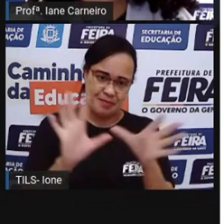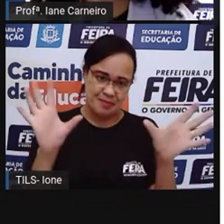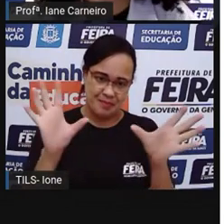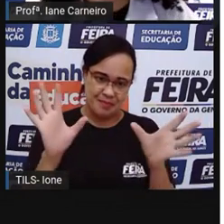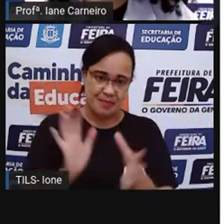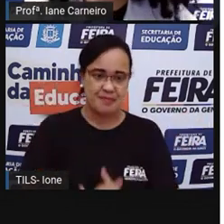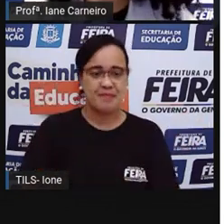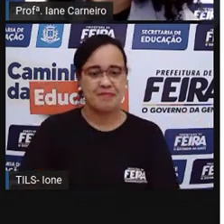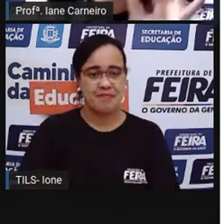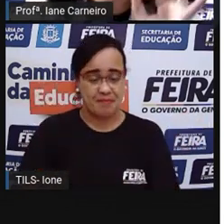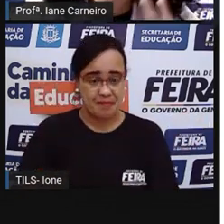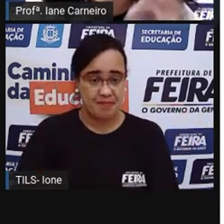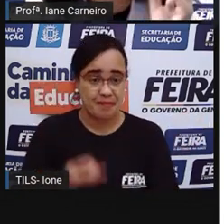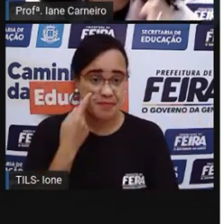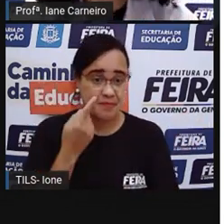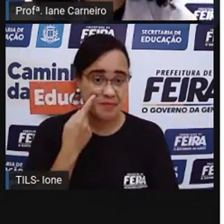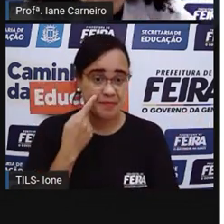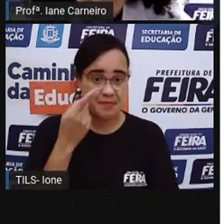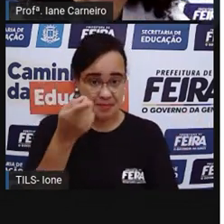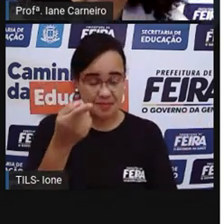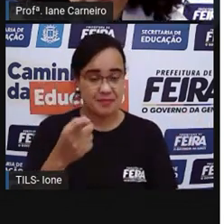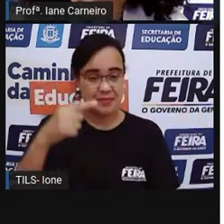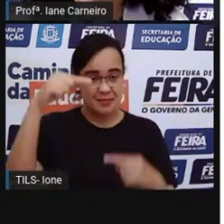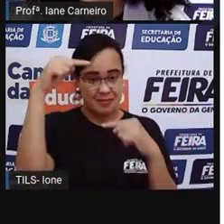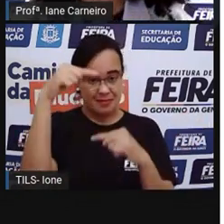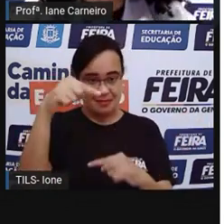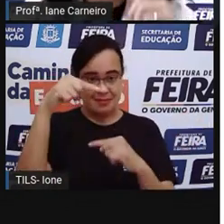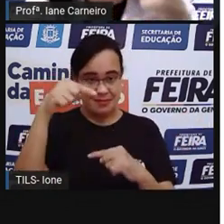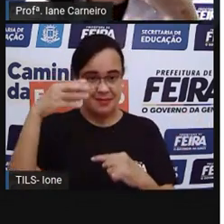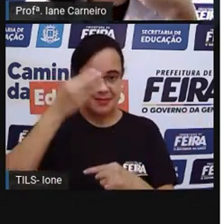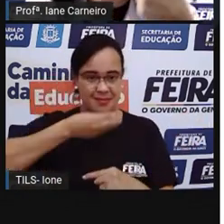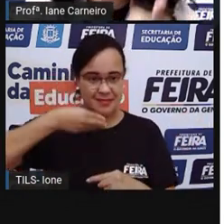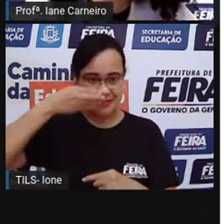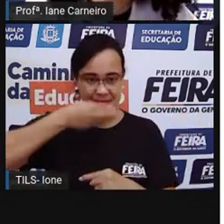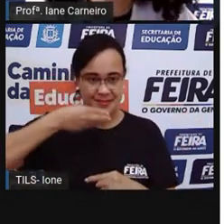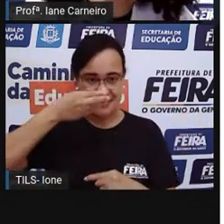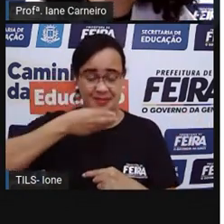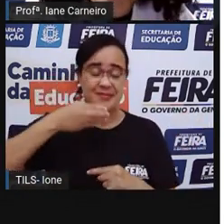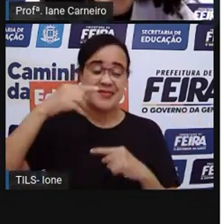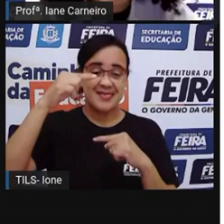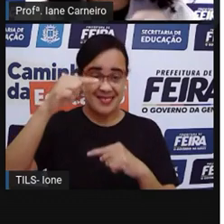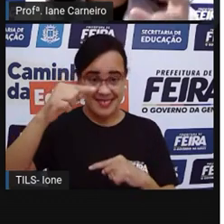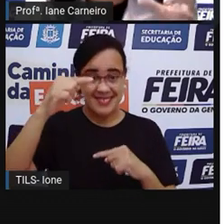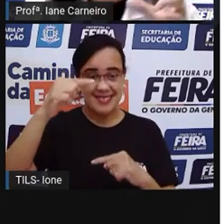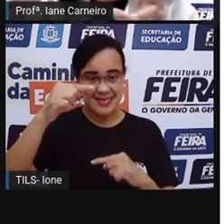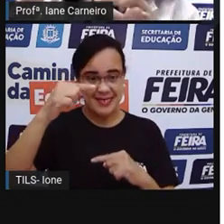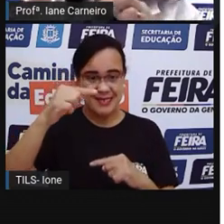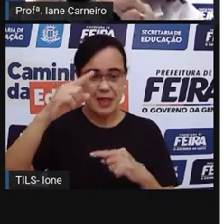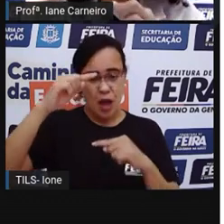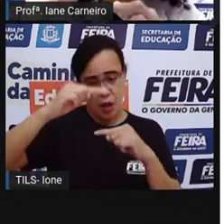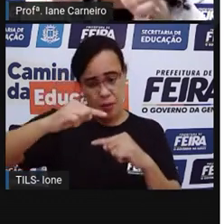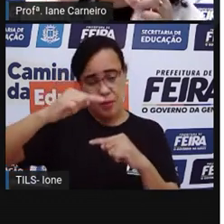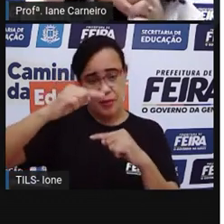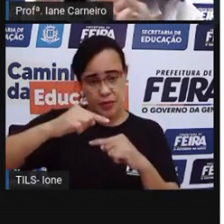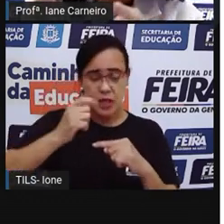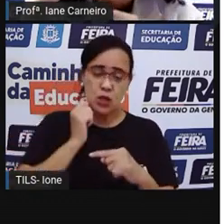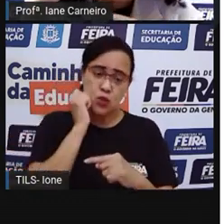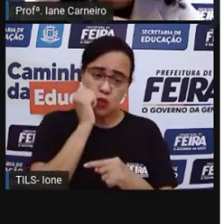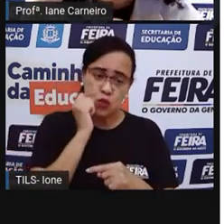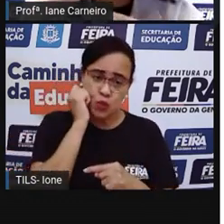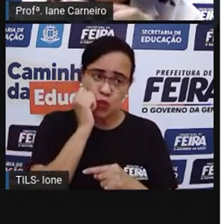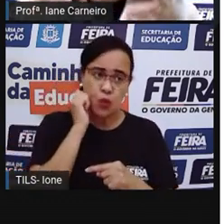Então olha só, o que a gente vai precisar, a vai mostrar aqui para você. A gente vai precisar da garrafa pet, que é aquela que vende o suquinho, o